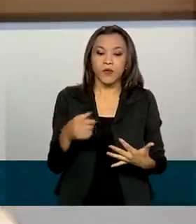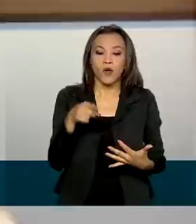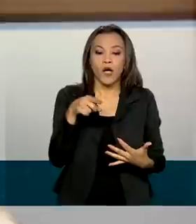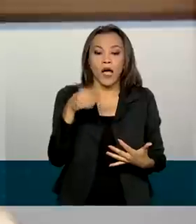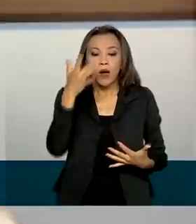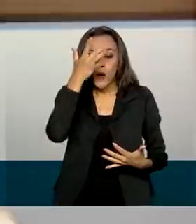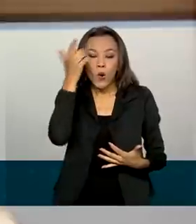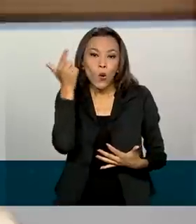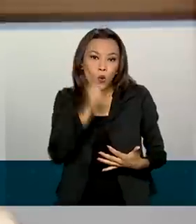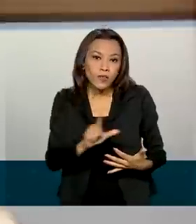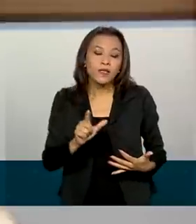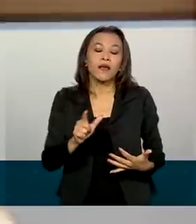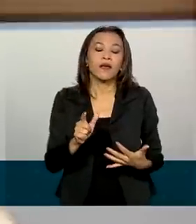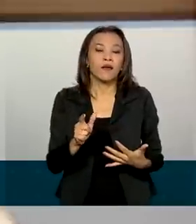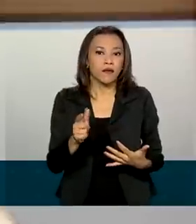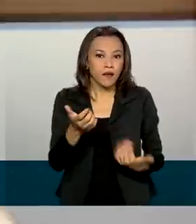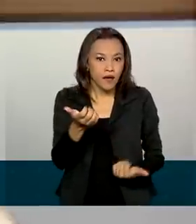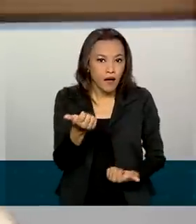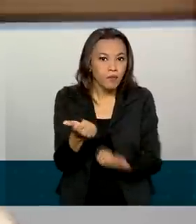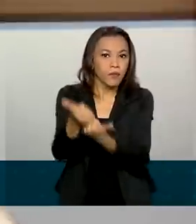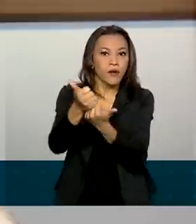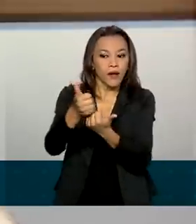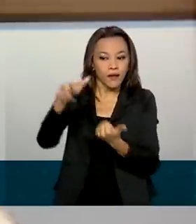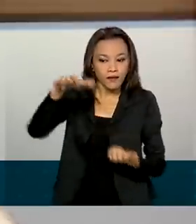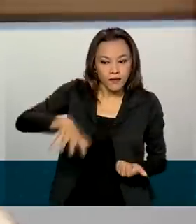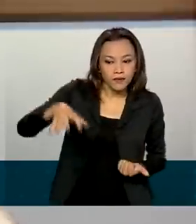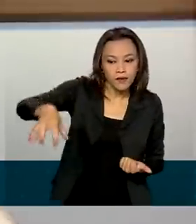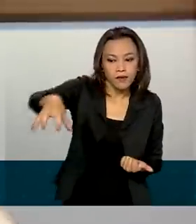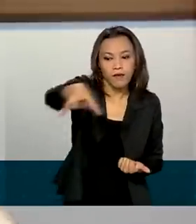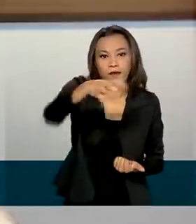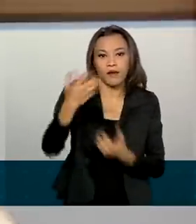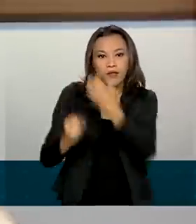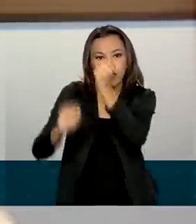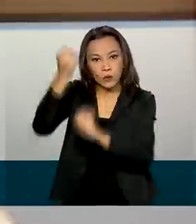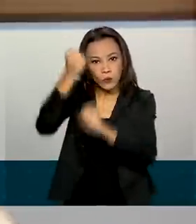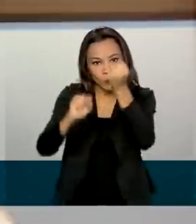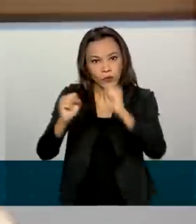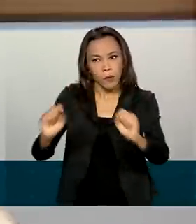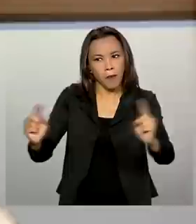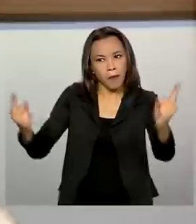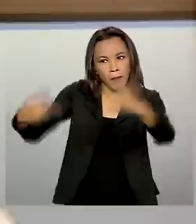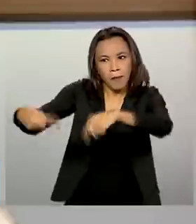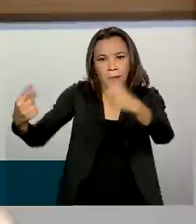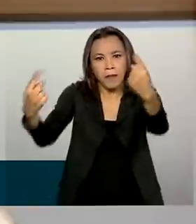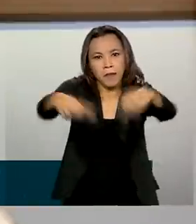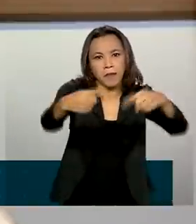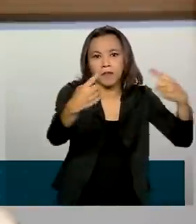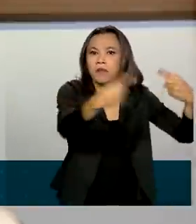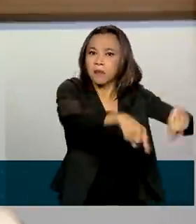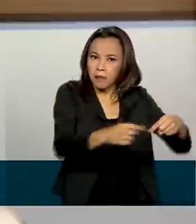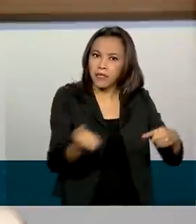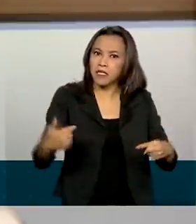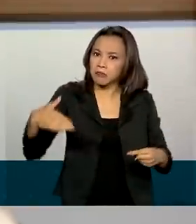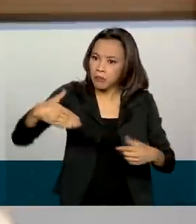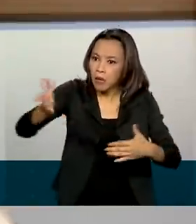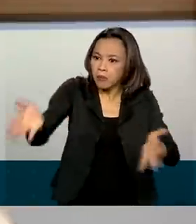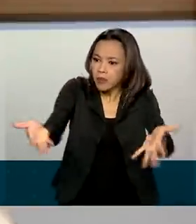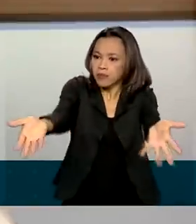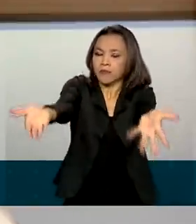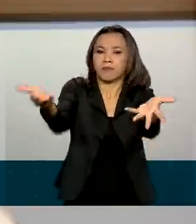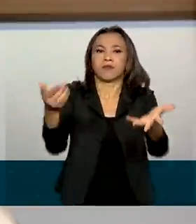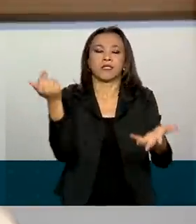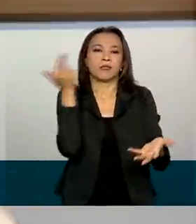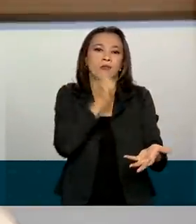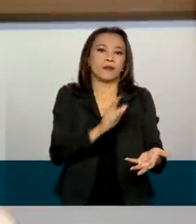ajudar o setor produtivo a ser mais competitivo, a ganhar capacidade de competir internacionalmente, porque a inovação é o cerne da